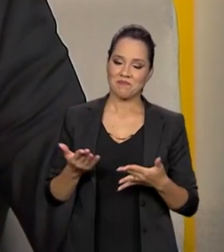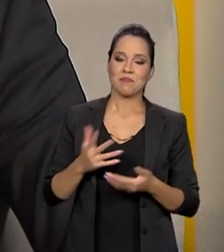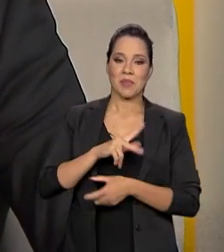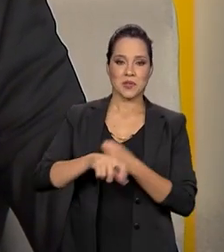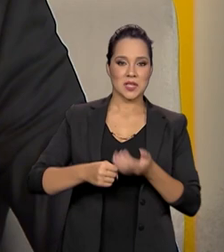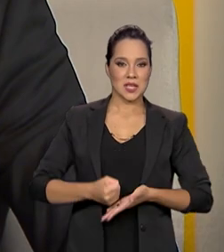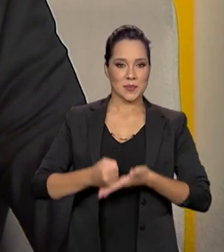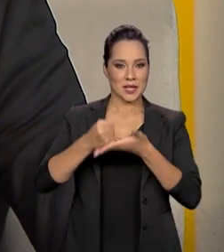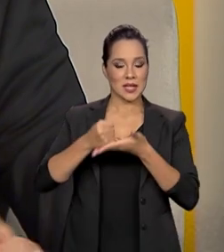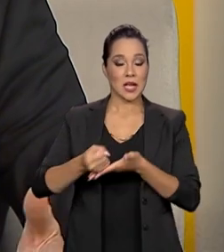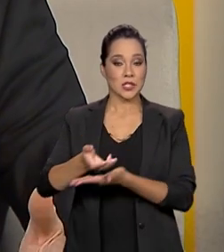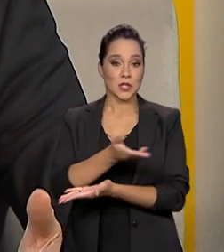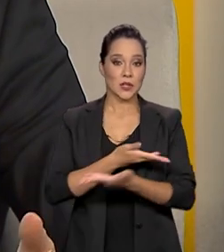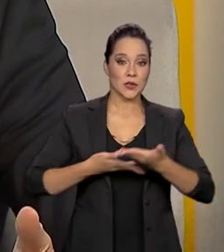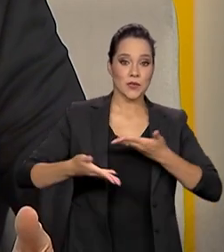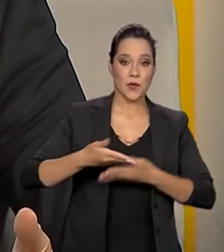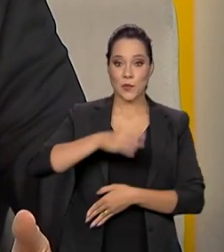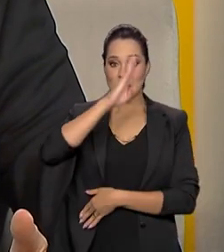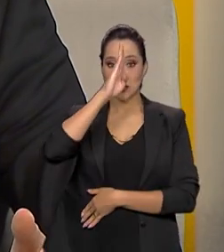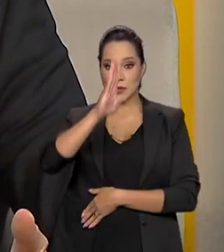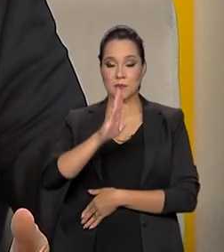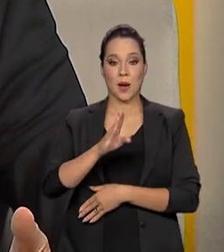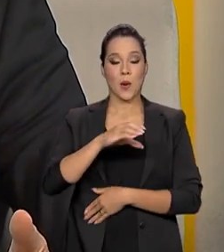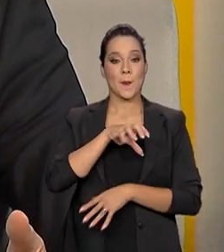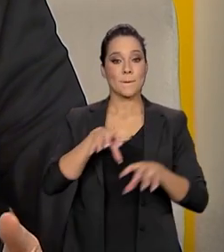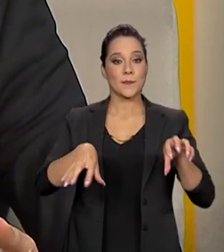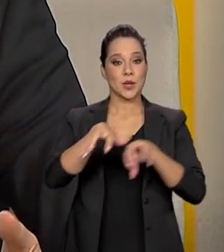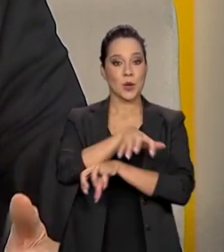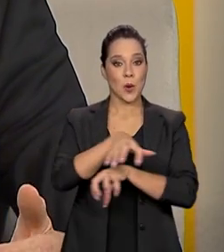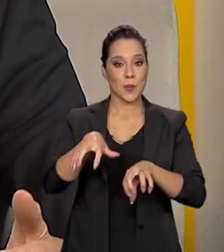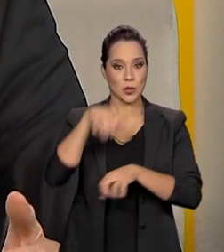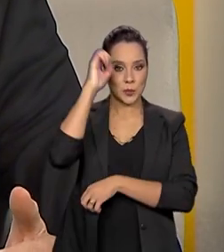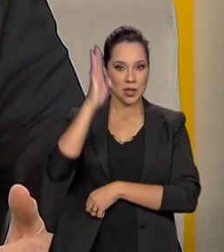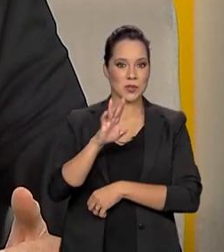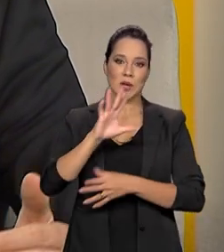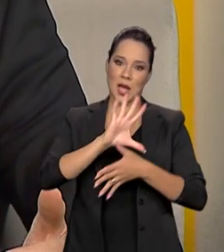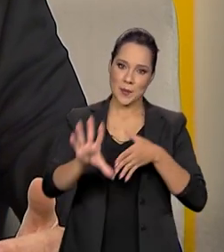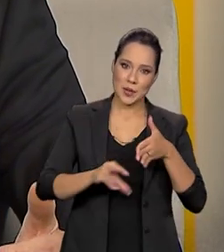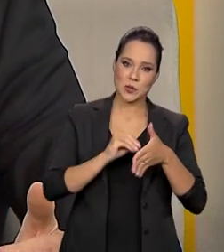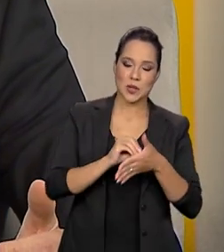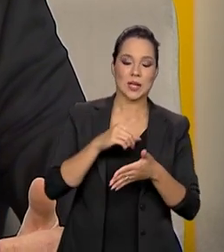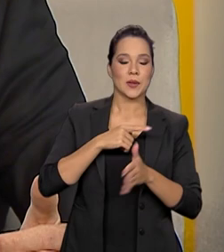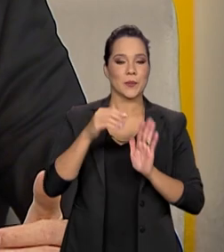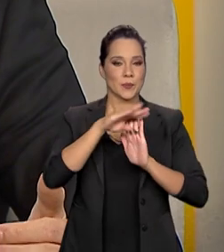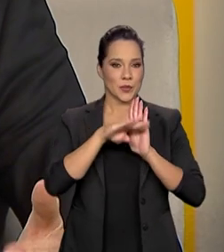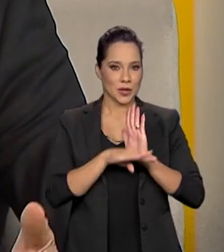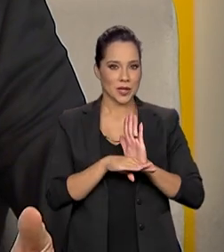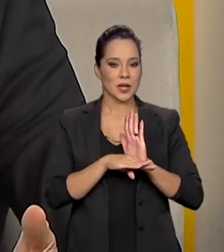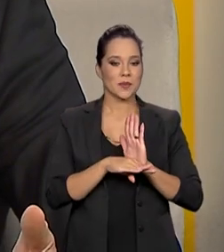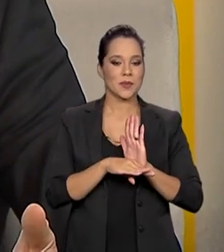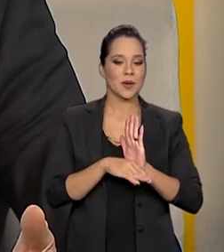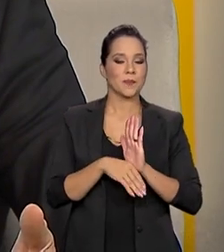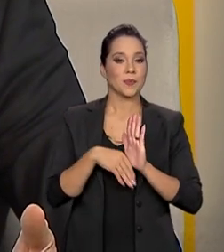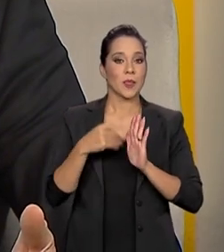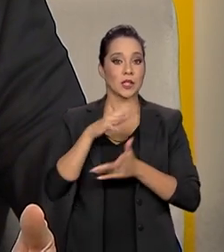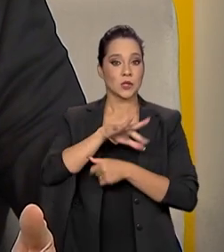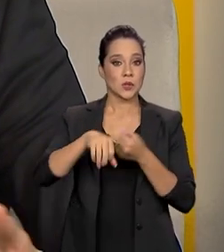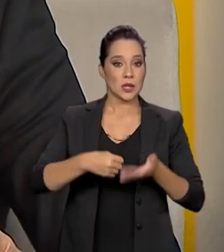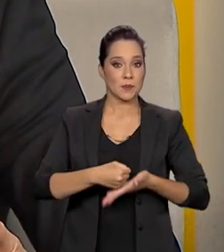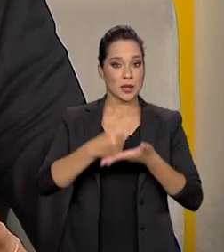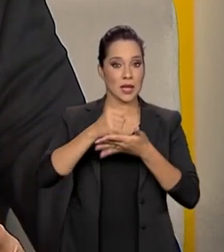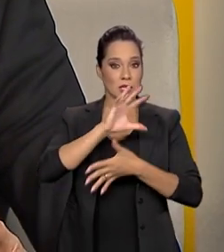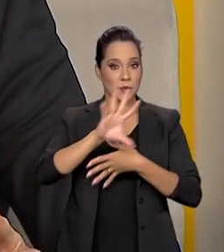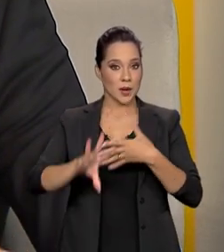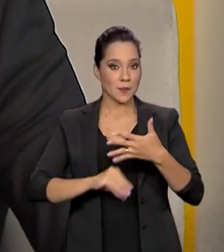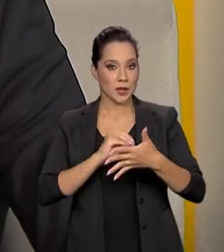sustentabilidade que envolve o principal bioma brasileiro, a Amazônia, a gente tem um programa de sustentabilidade